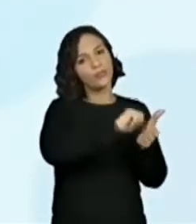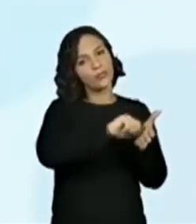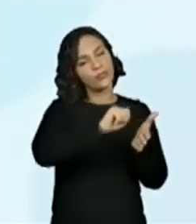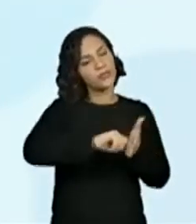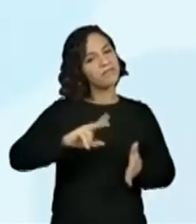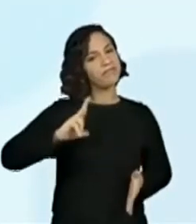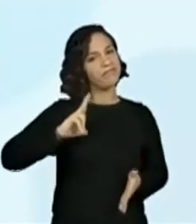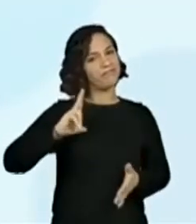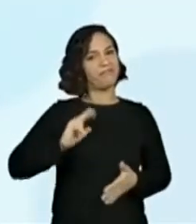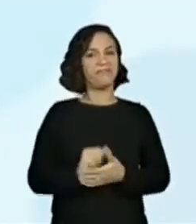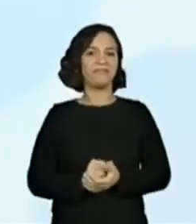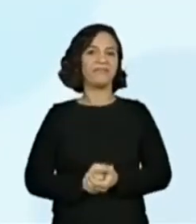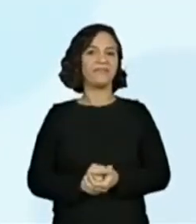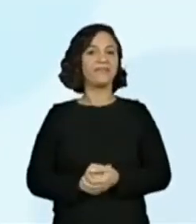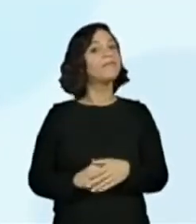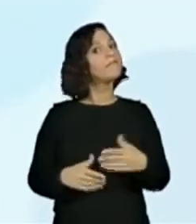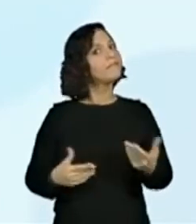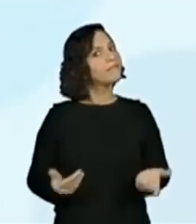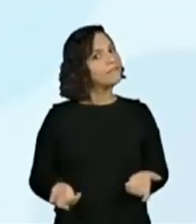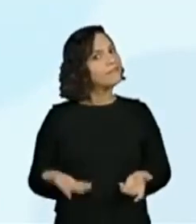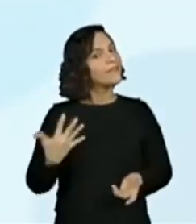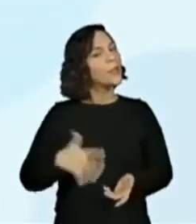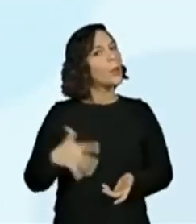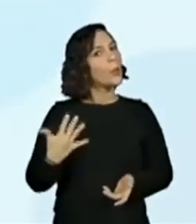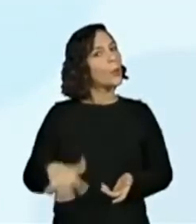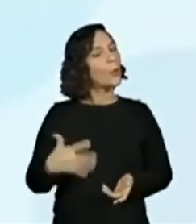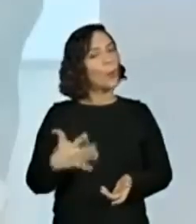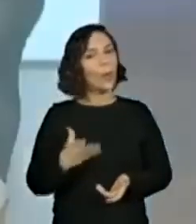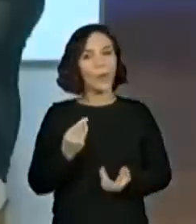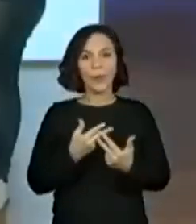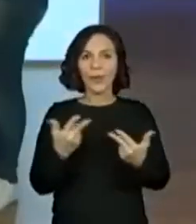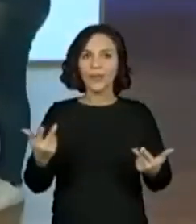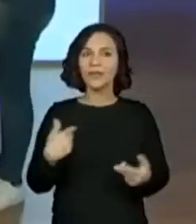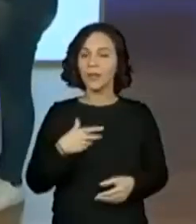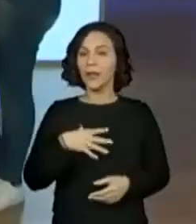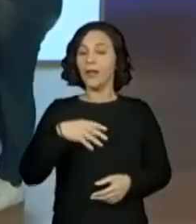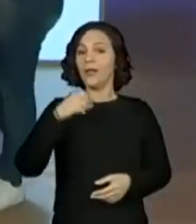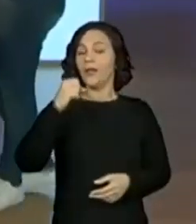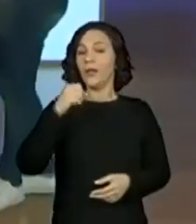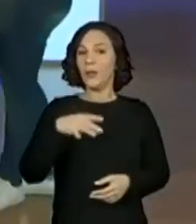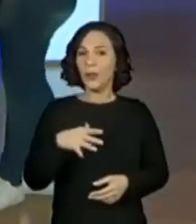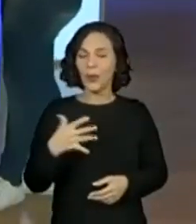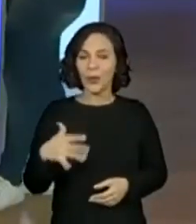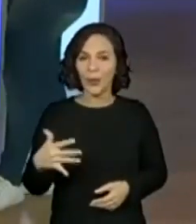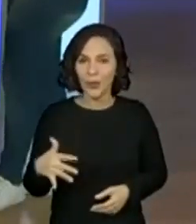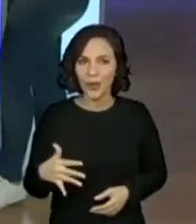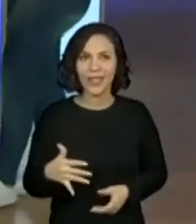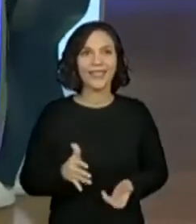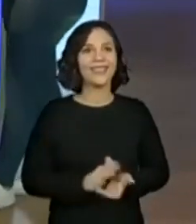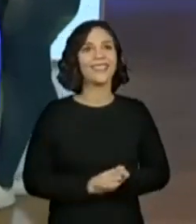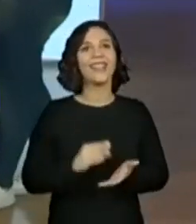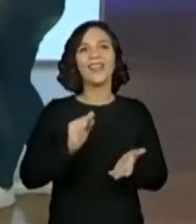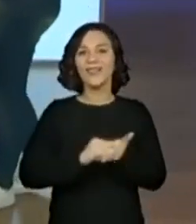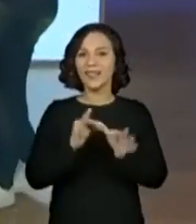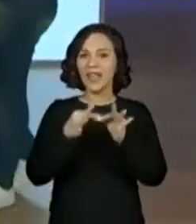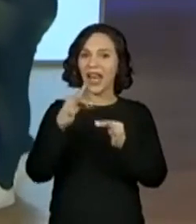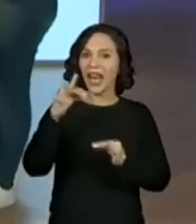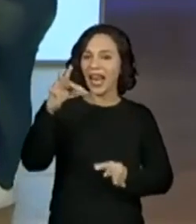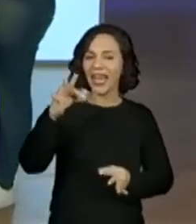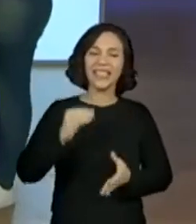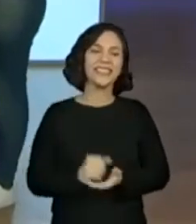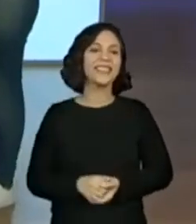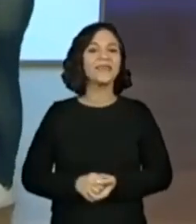pessoais. Nossa, hein? Bastante coisa. Faltou até, né? Faltou aqui um pouquinho de ar para falar.